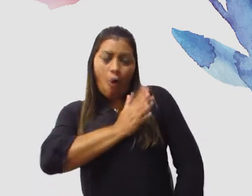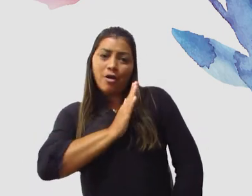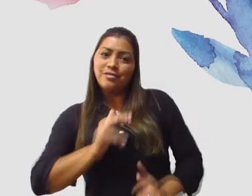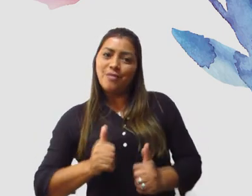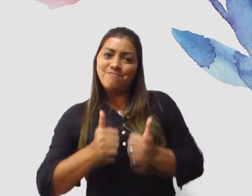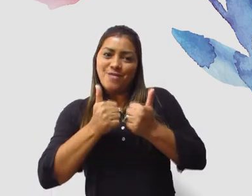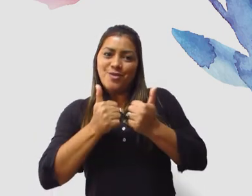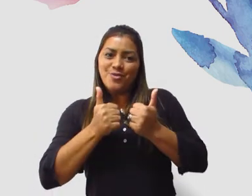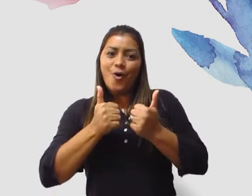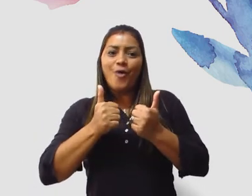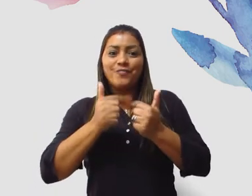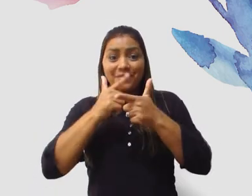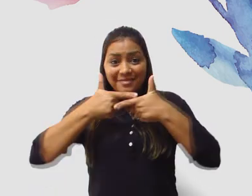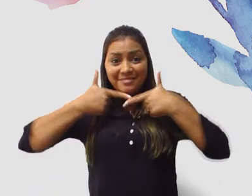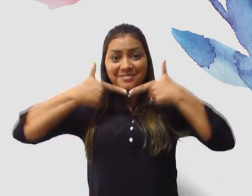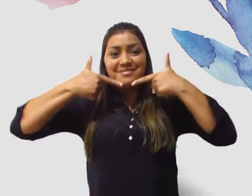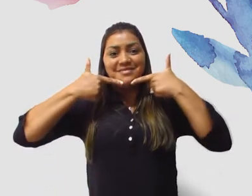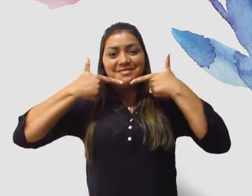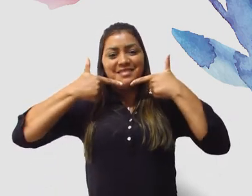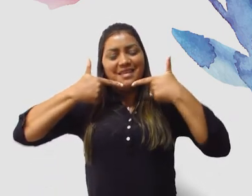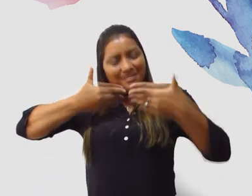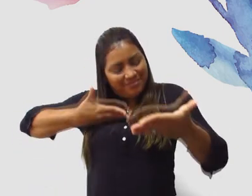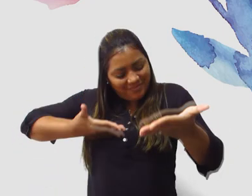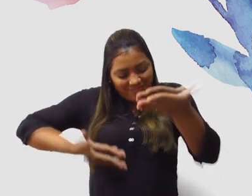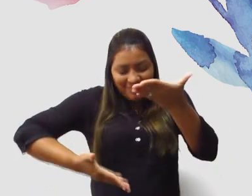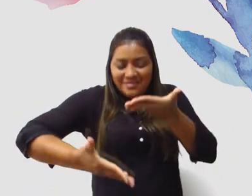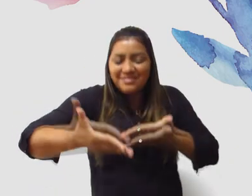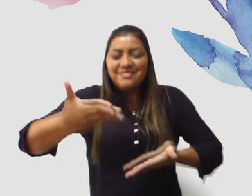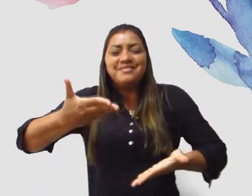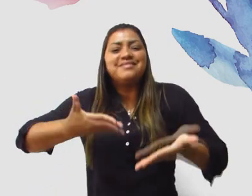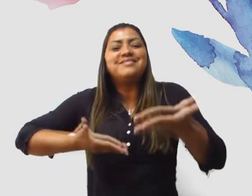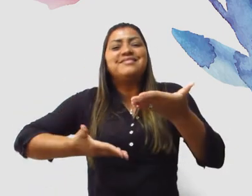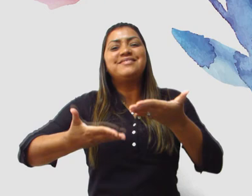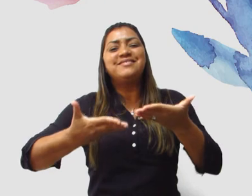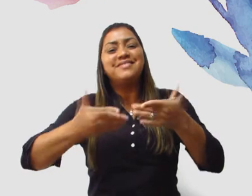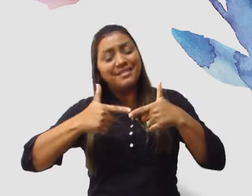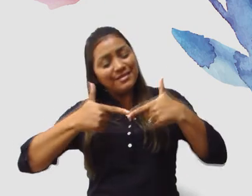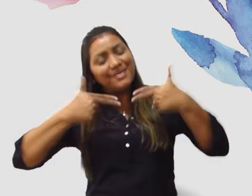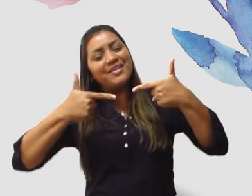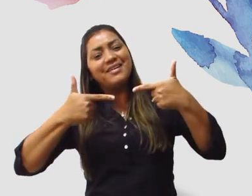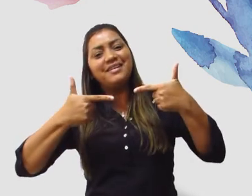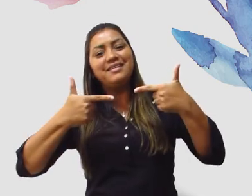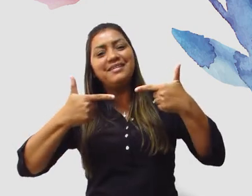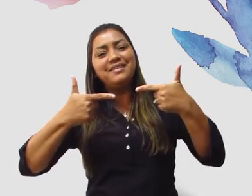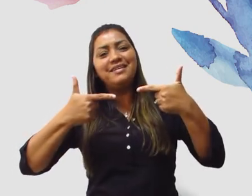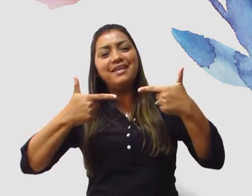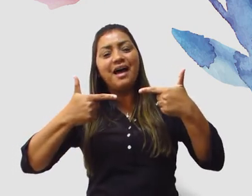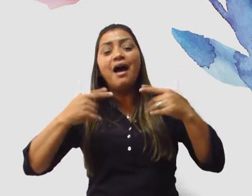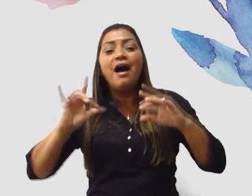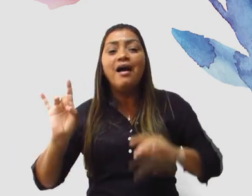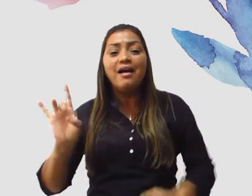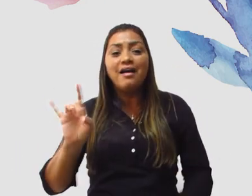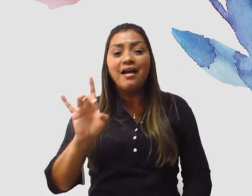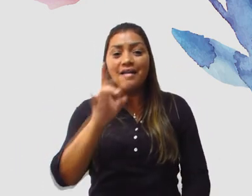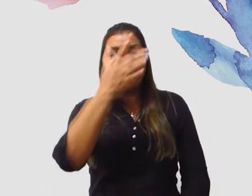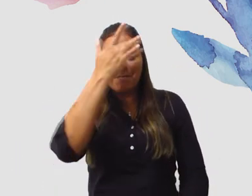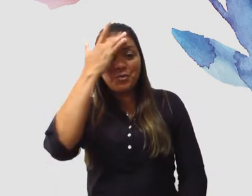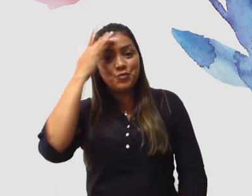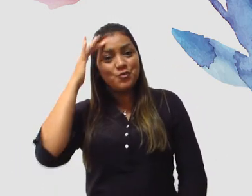seu interior e o seu coração. Deixe essa luz sair em um sorriso. Sorria.